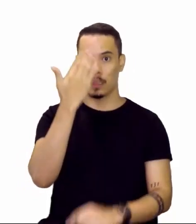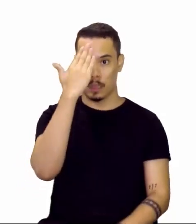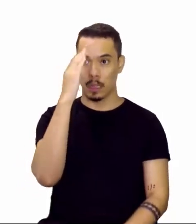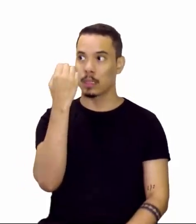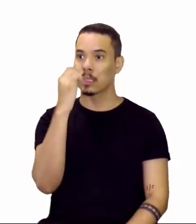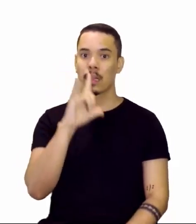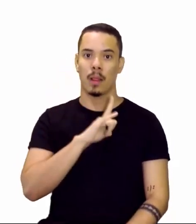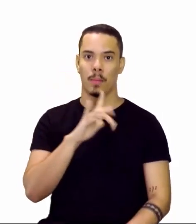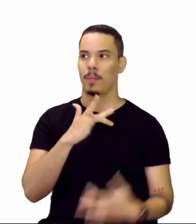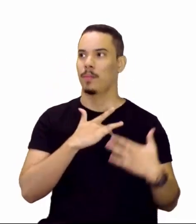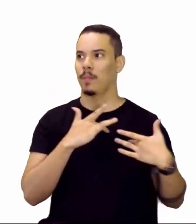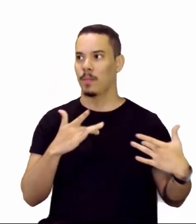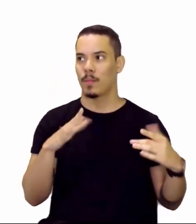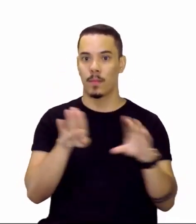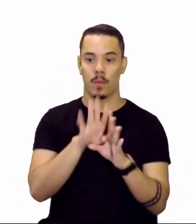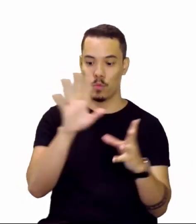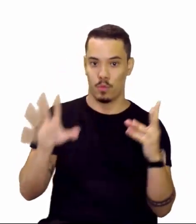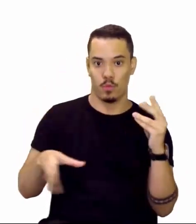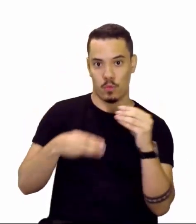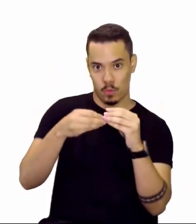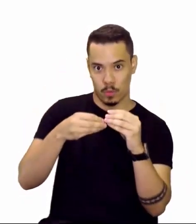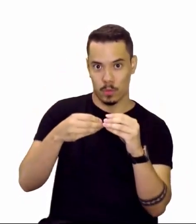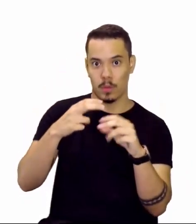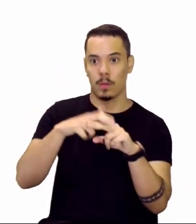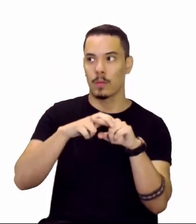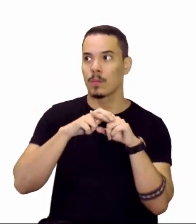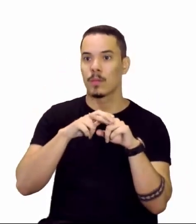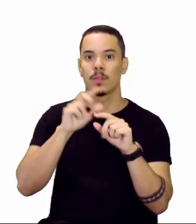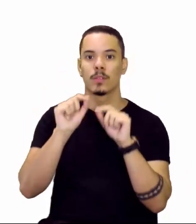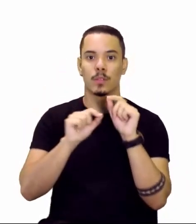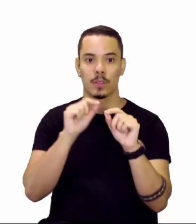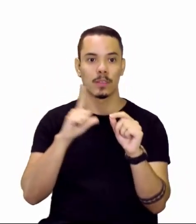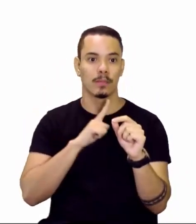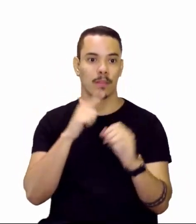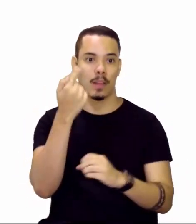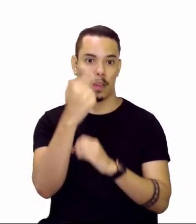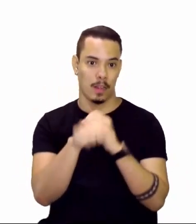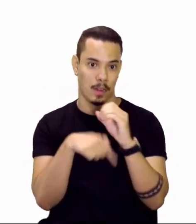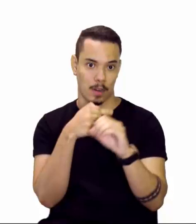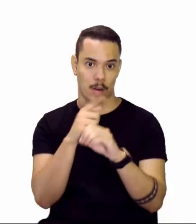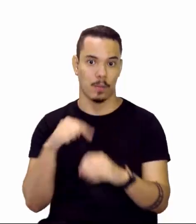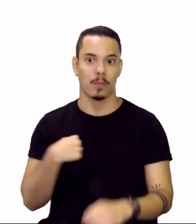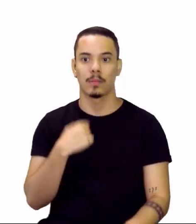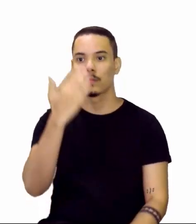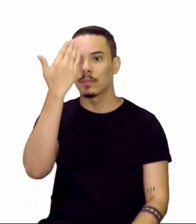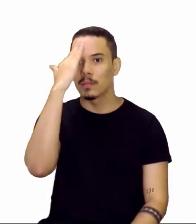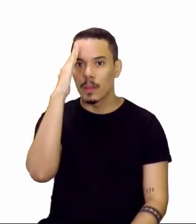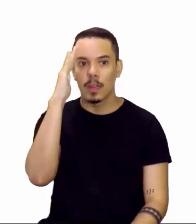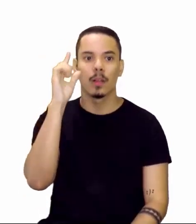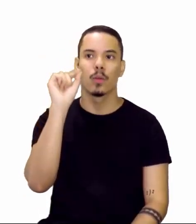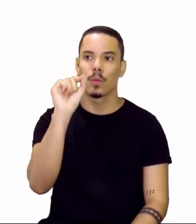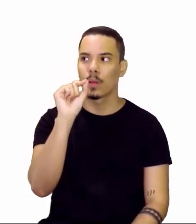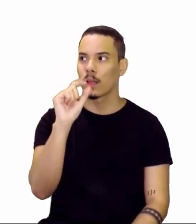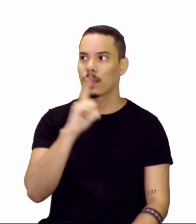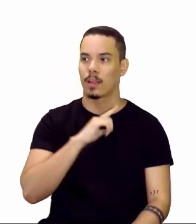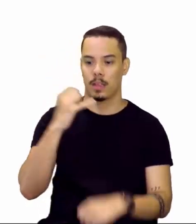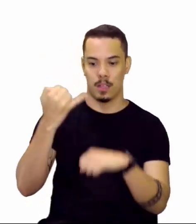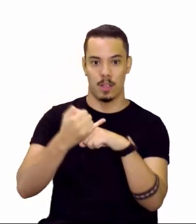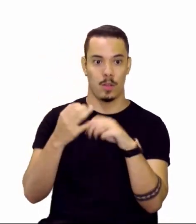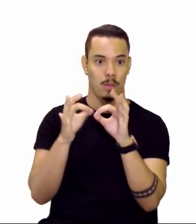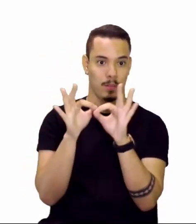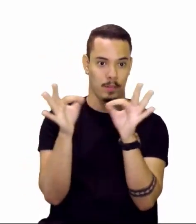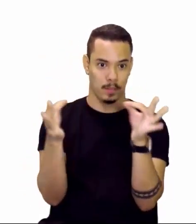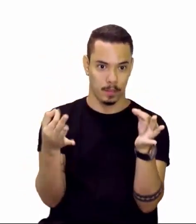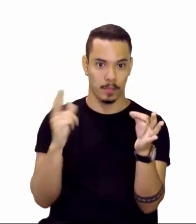servem para formar compostos. Então, quando a gente fala átomos, eu estou falando do íon simples e, quando a gente